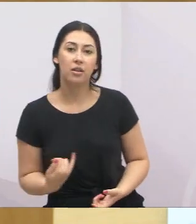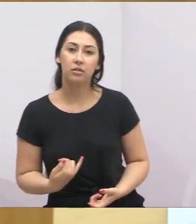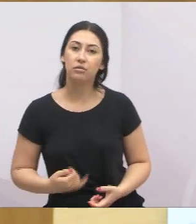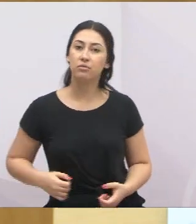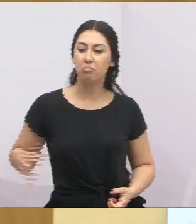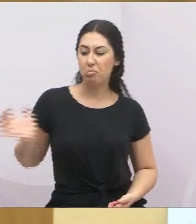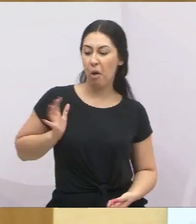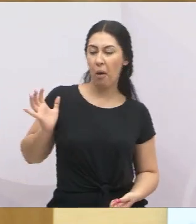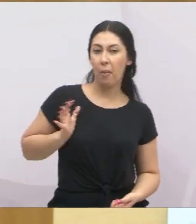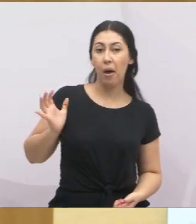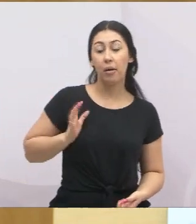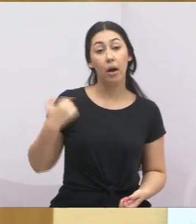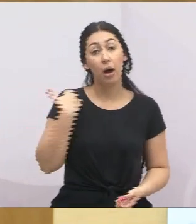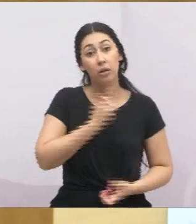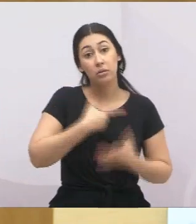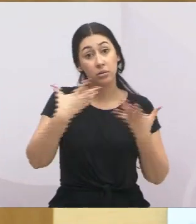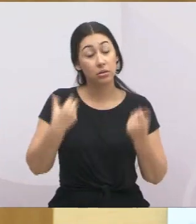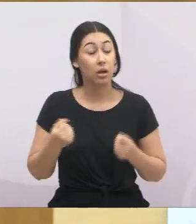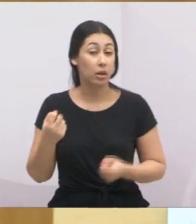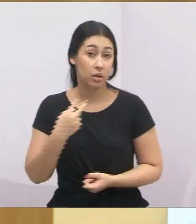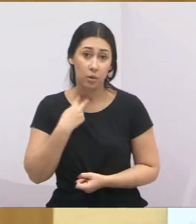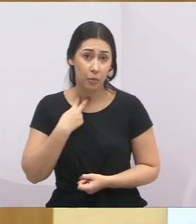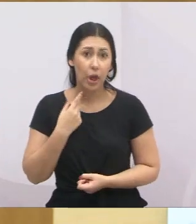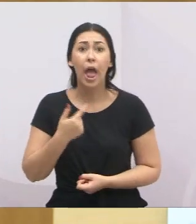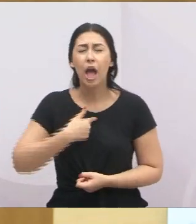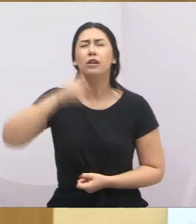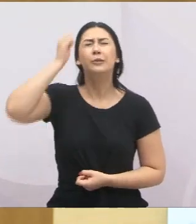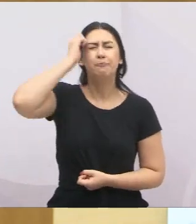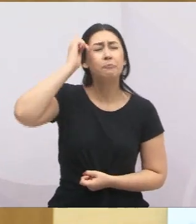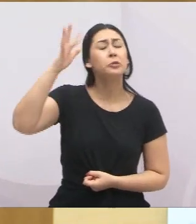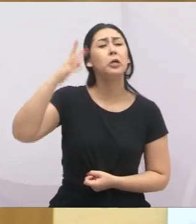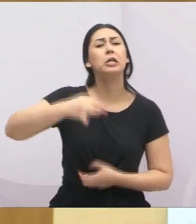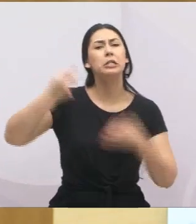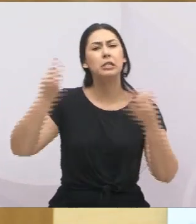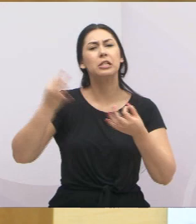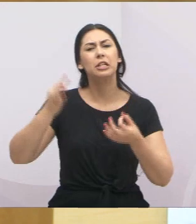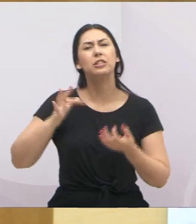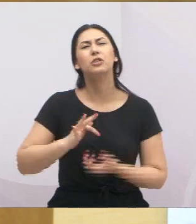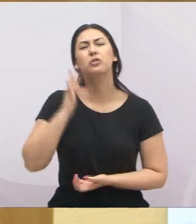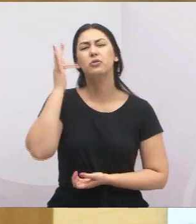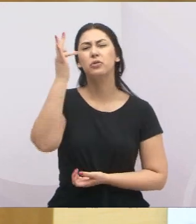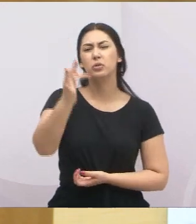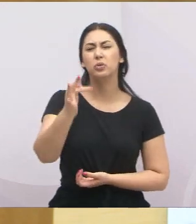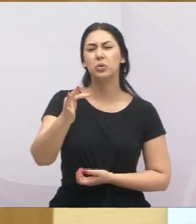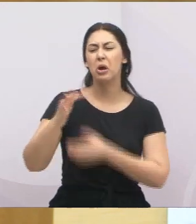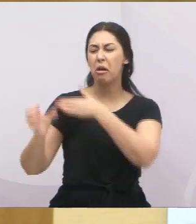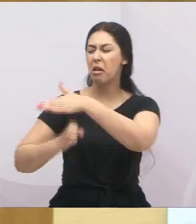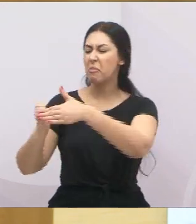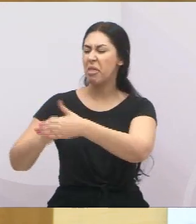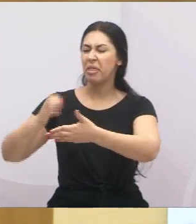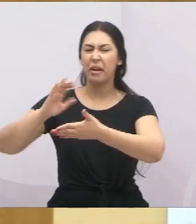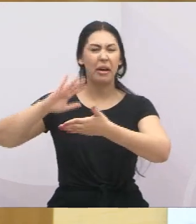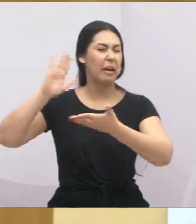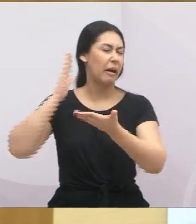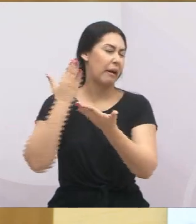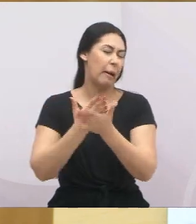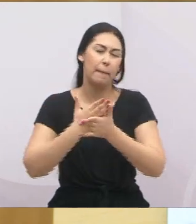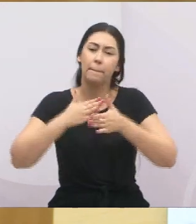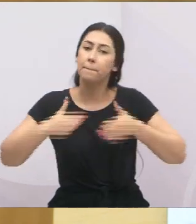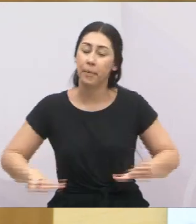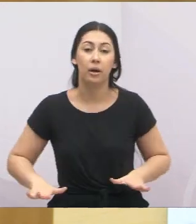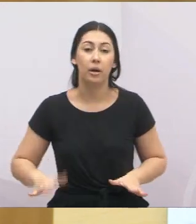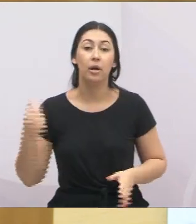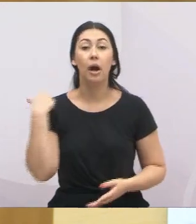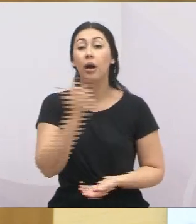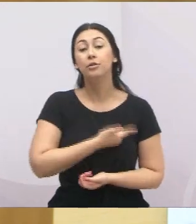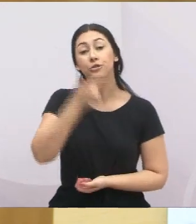podemos aceitar. Portanto, eu tenho sonho e tenho certeza que um dia há de ver o monopólio dessa empresa quebrado aqui em Jacareí, para